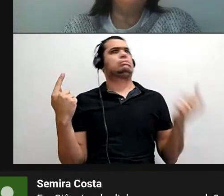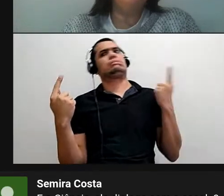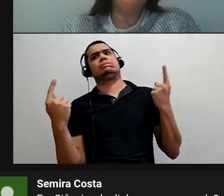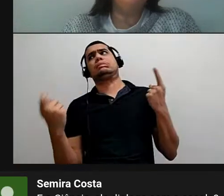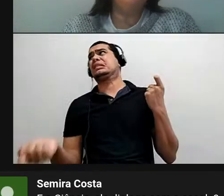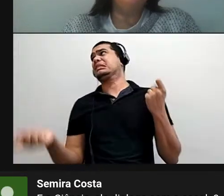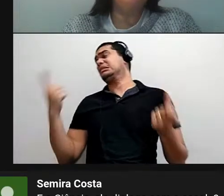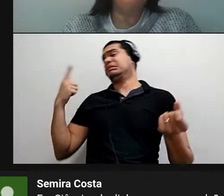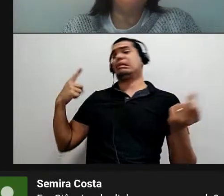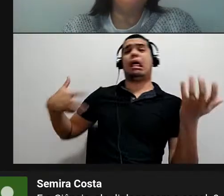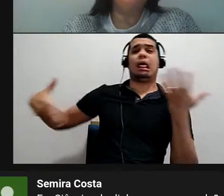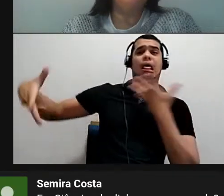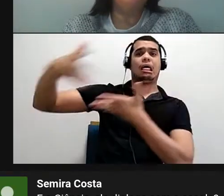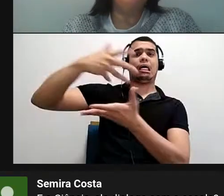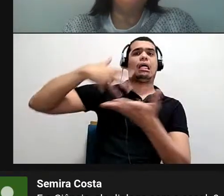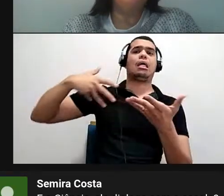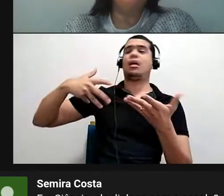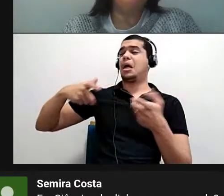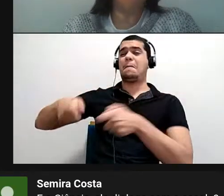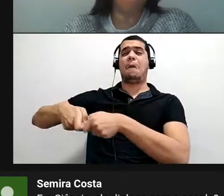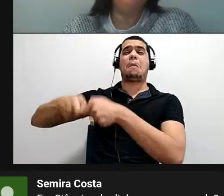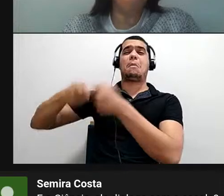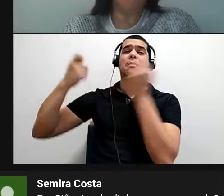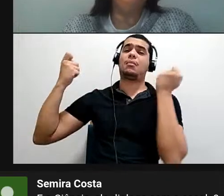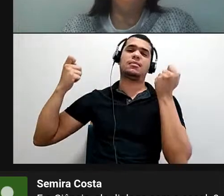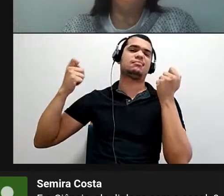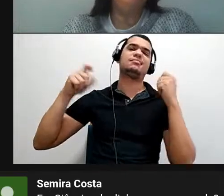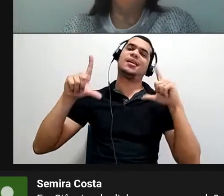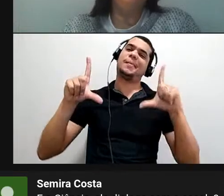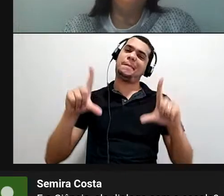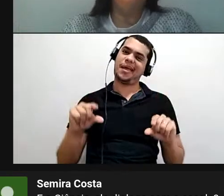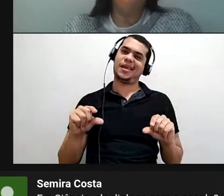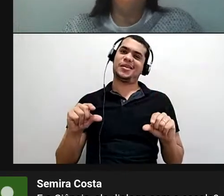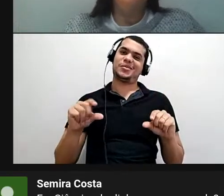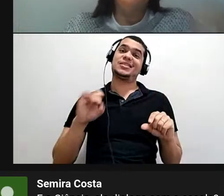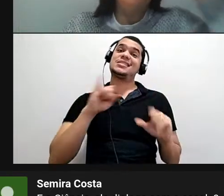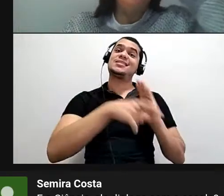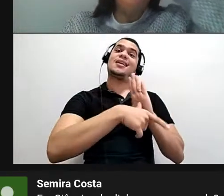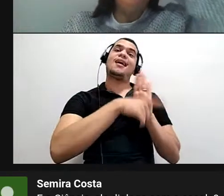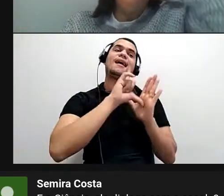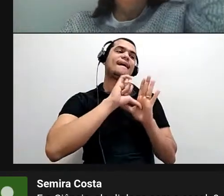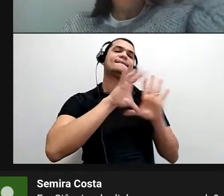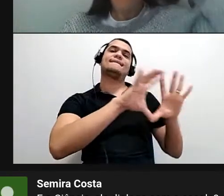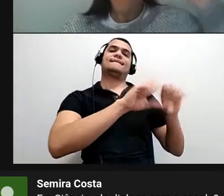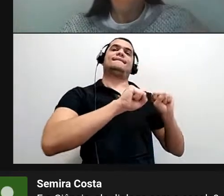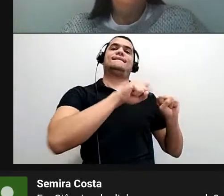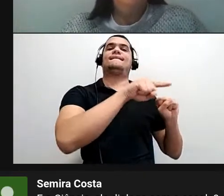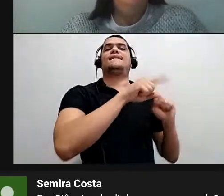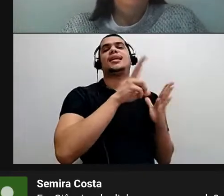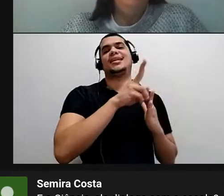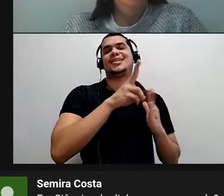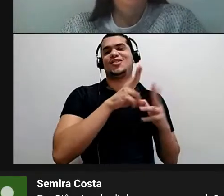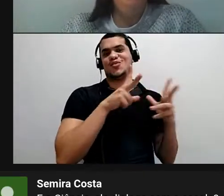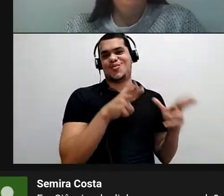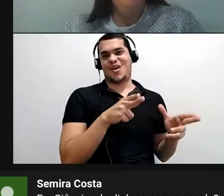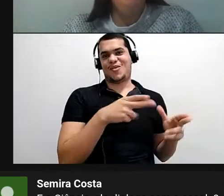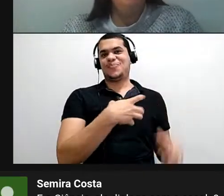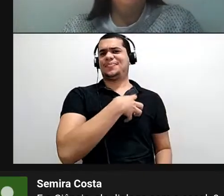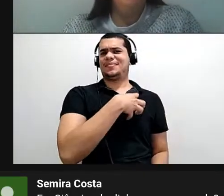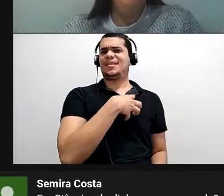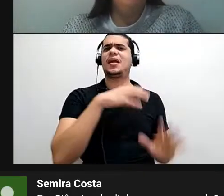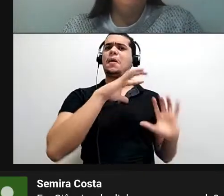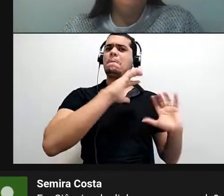não estaria sendo tão destruído, né? como está. Eu acho que hoje a gente poderia ter os nossos mundos